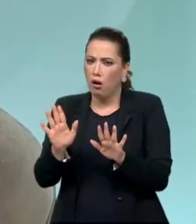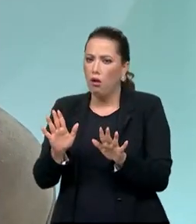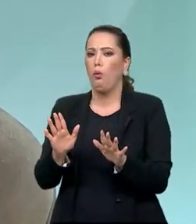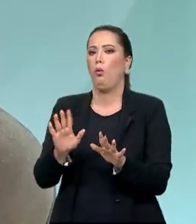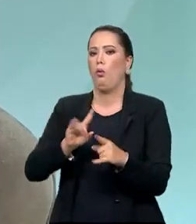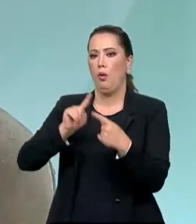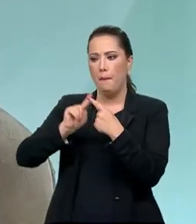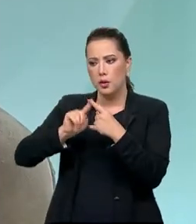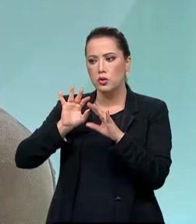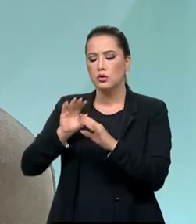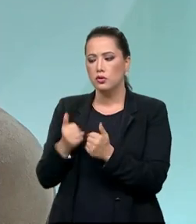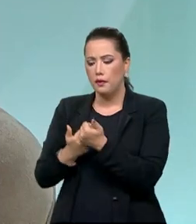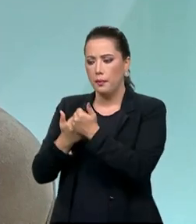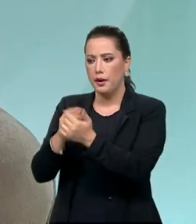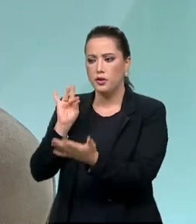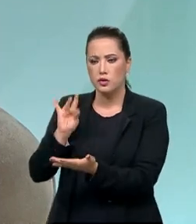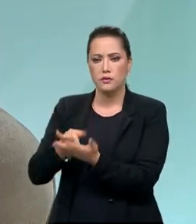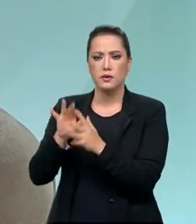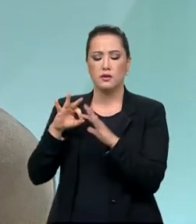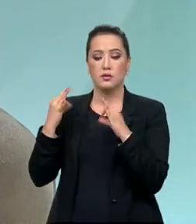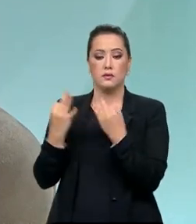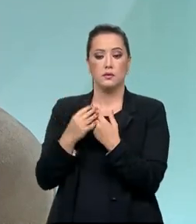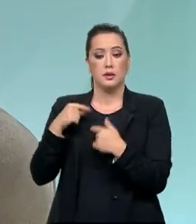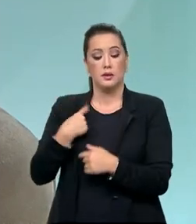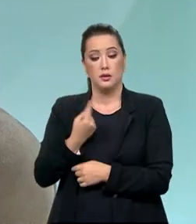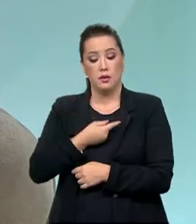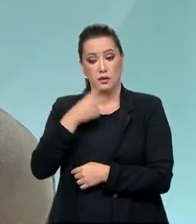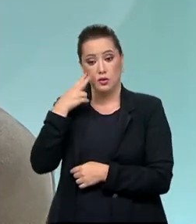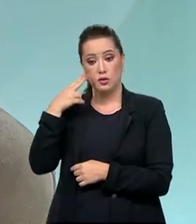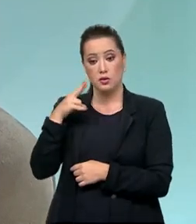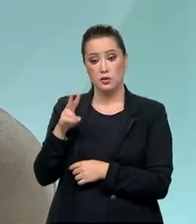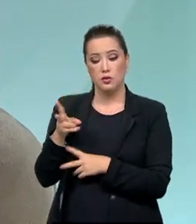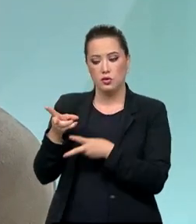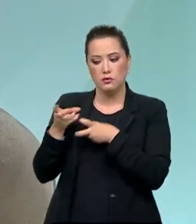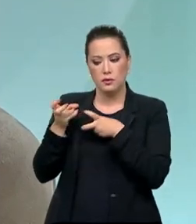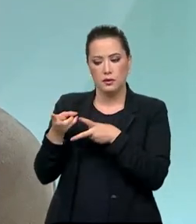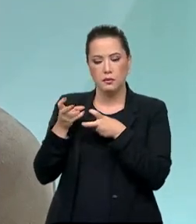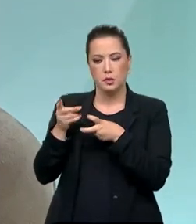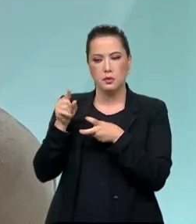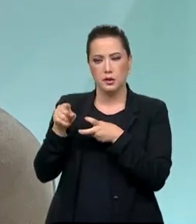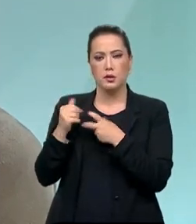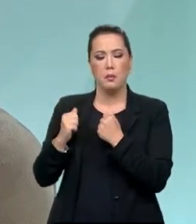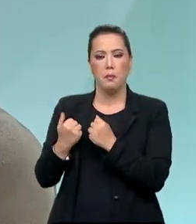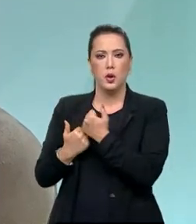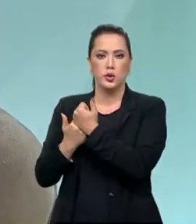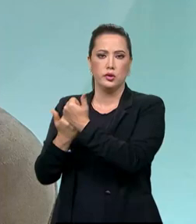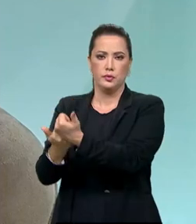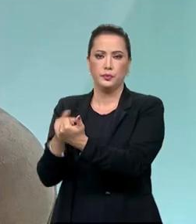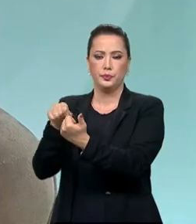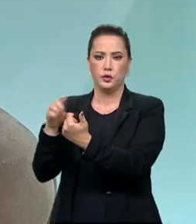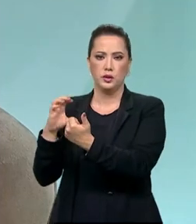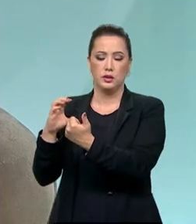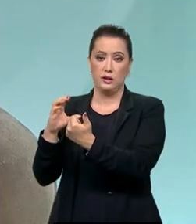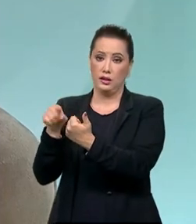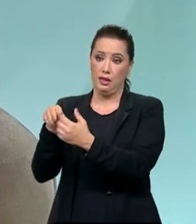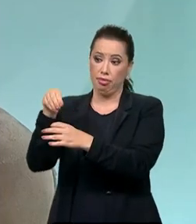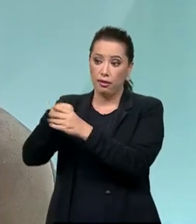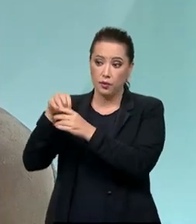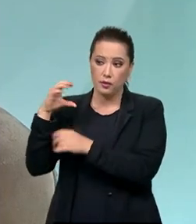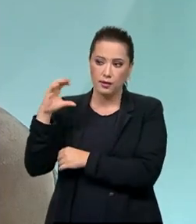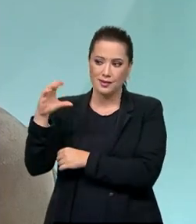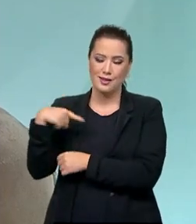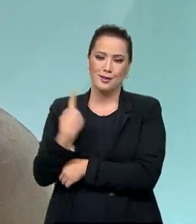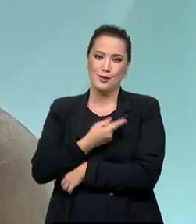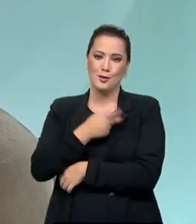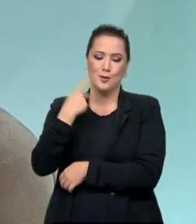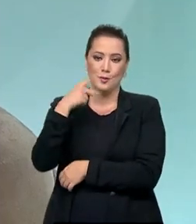efetivamente apoiar as famílias. Então, o Observatório está para sustentar cientificamente as nossas